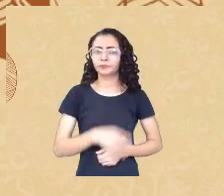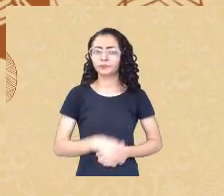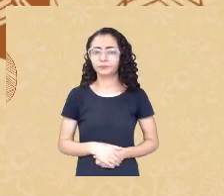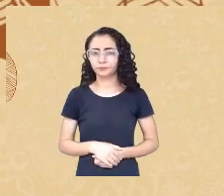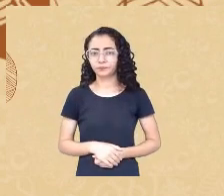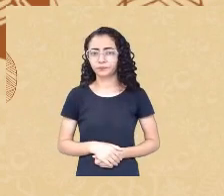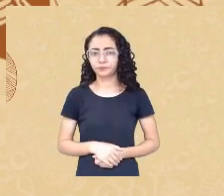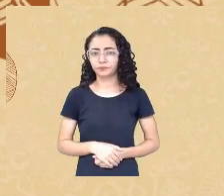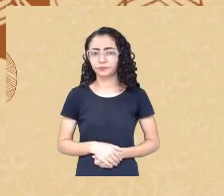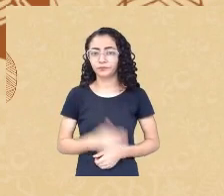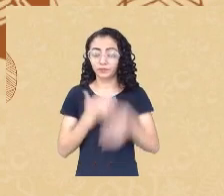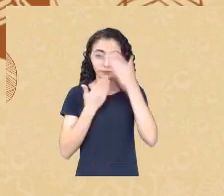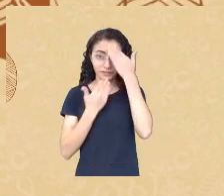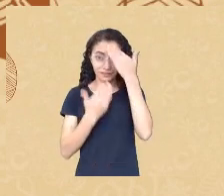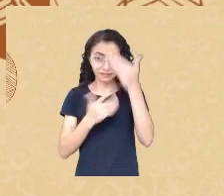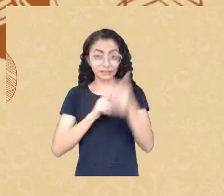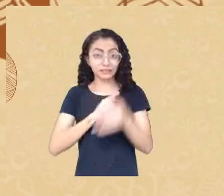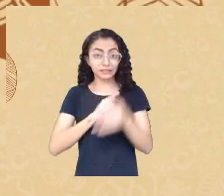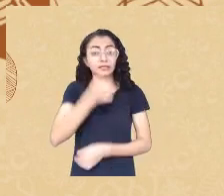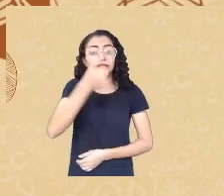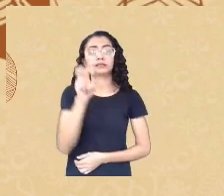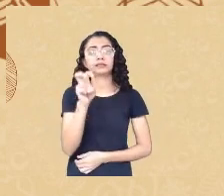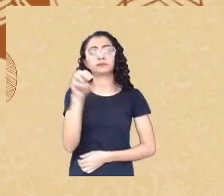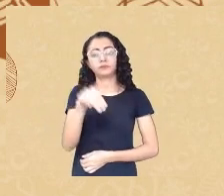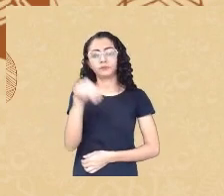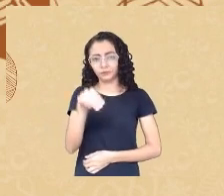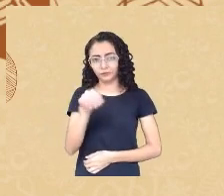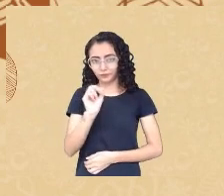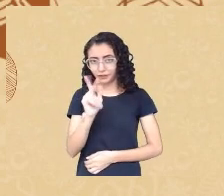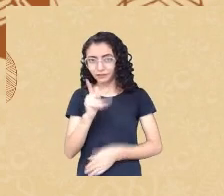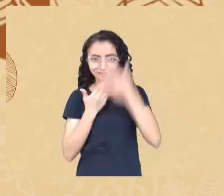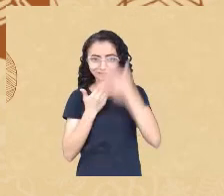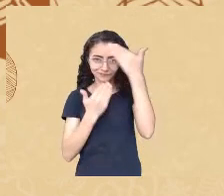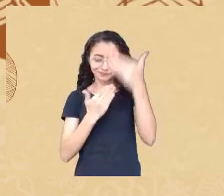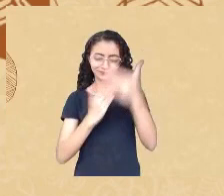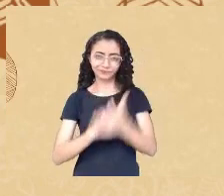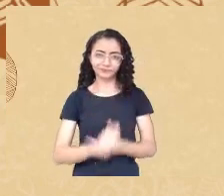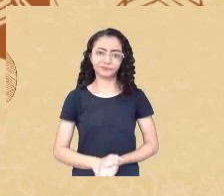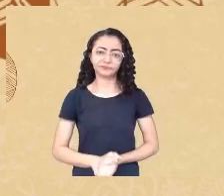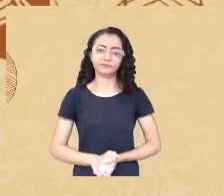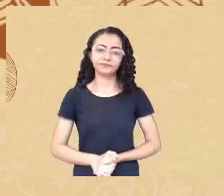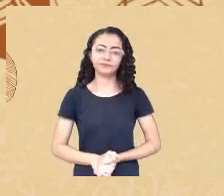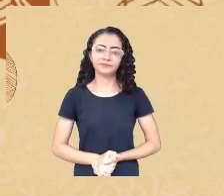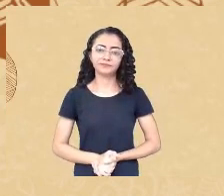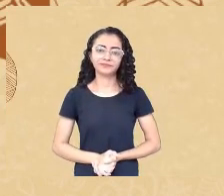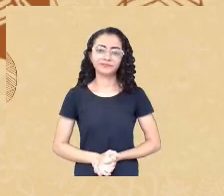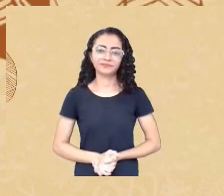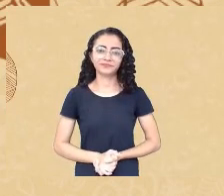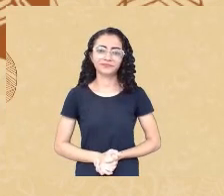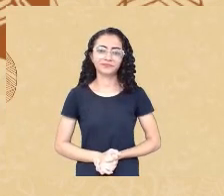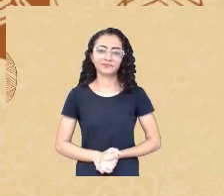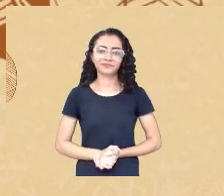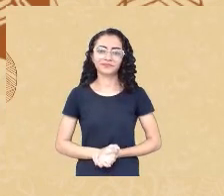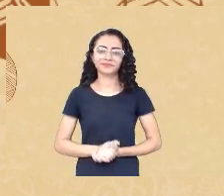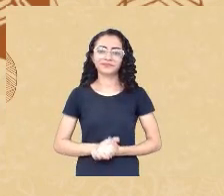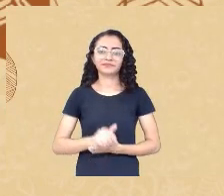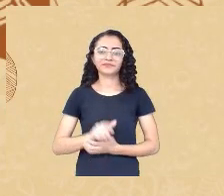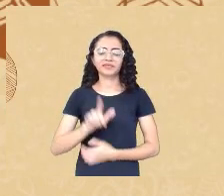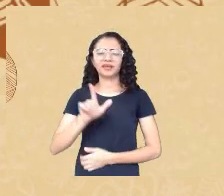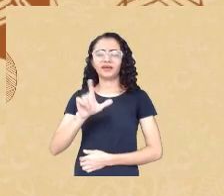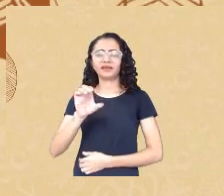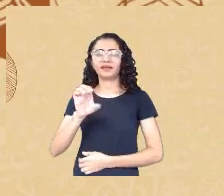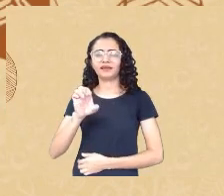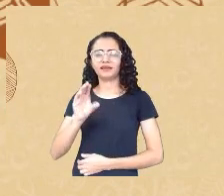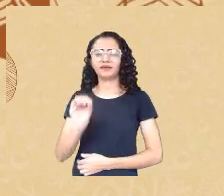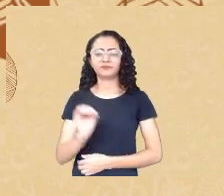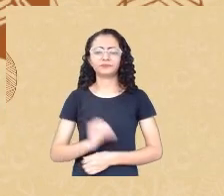minutos tá obrigada Léo quer começar? posso começar vou tentar ser bem breve vou